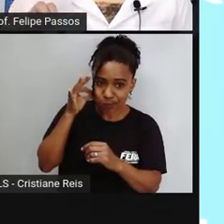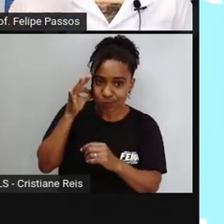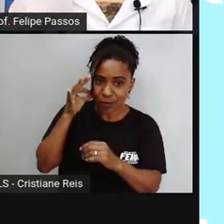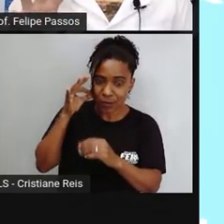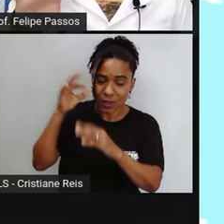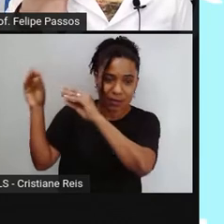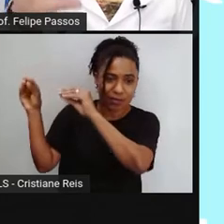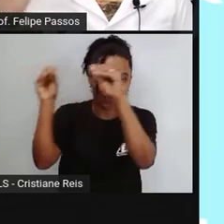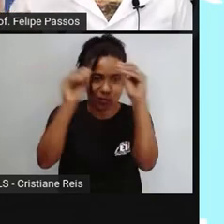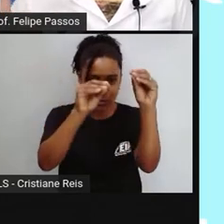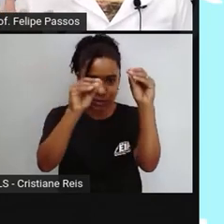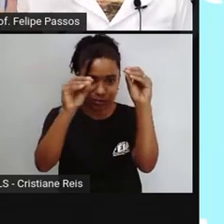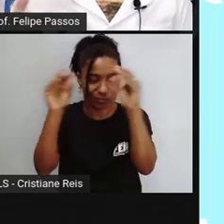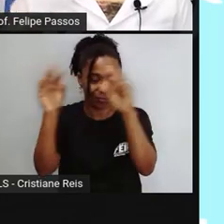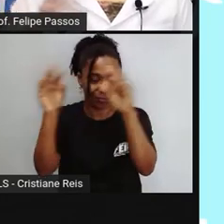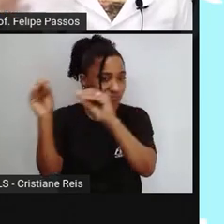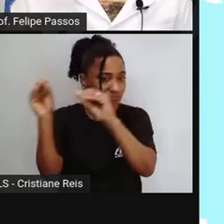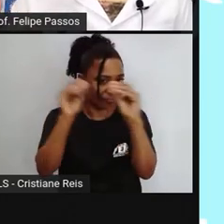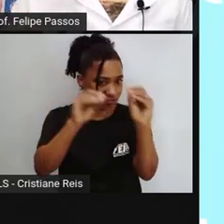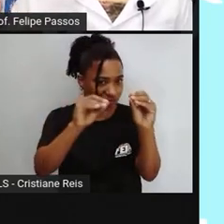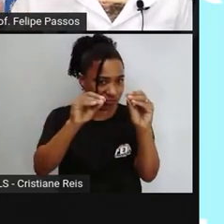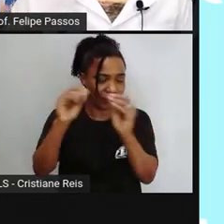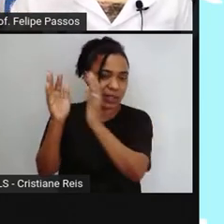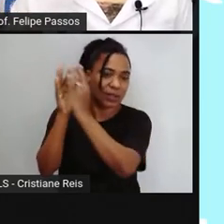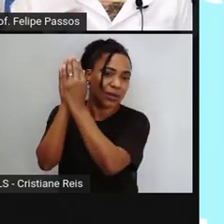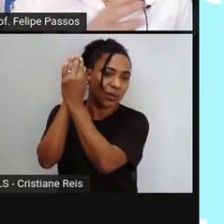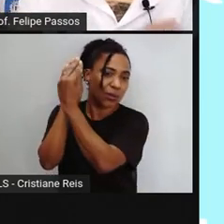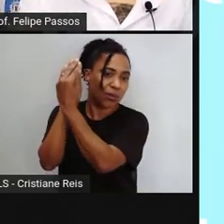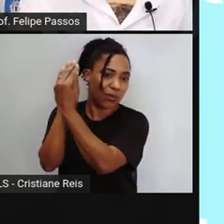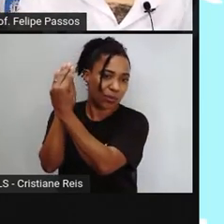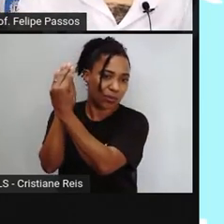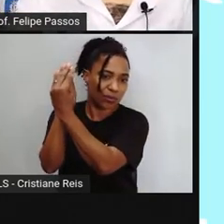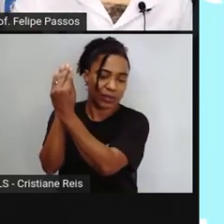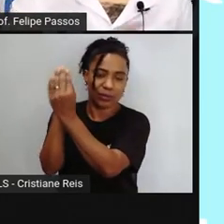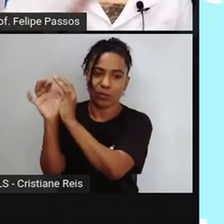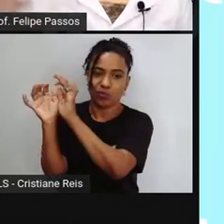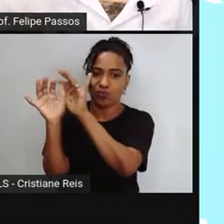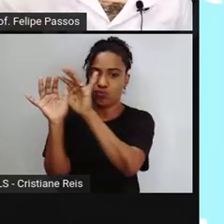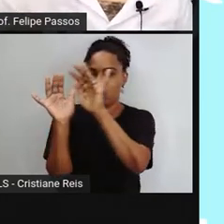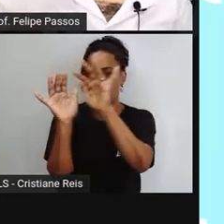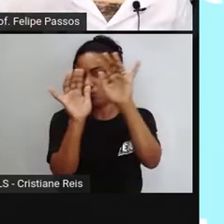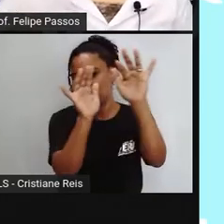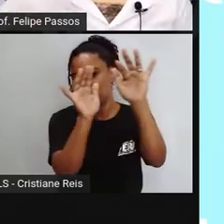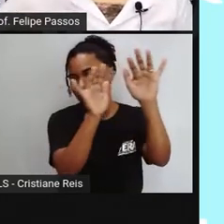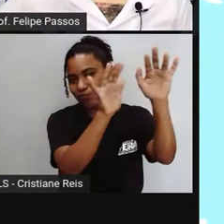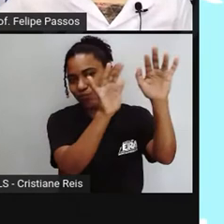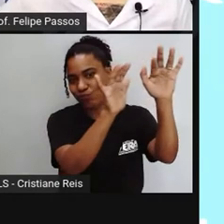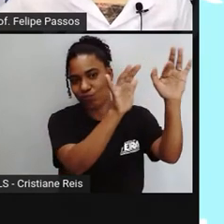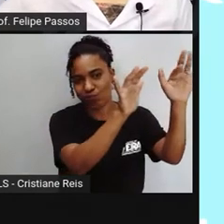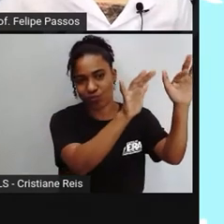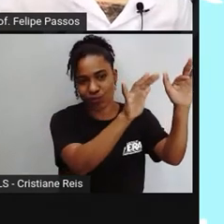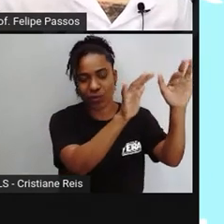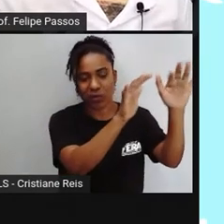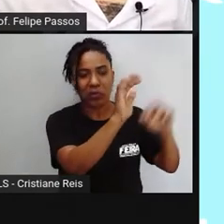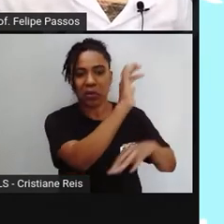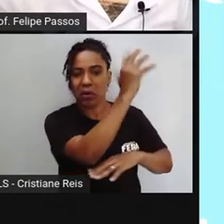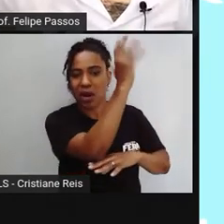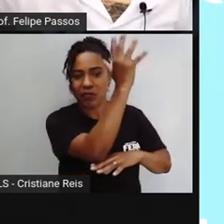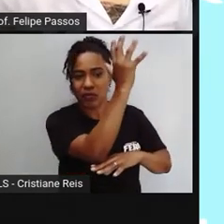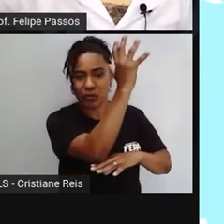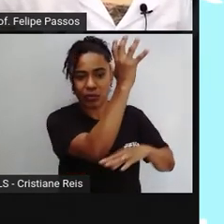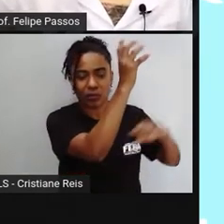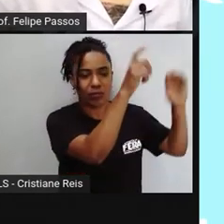gente? Então, aquela colmeia, ela vai mudar de lugar. Ela sai daqui desse lugar para outra árvore ali, ou então ela